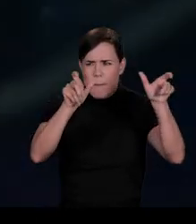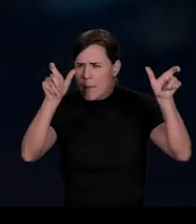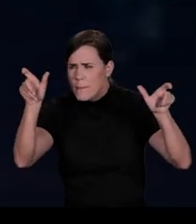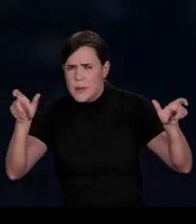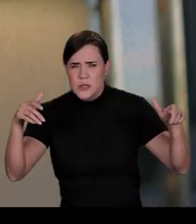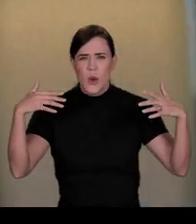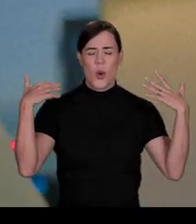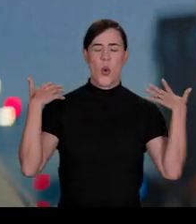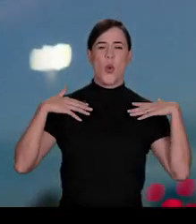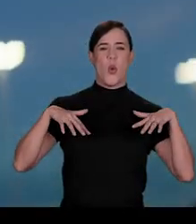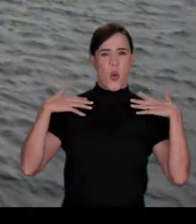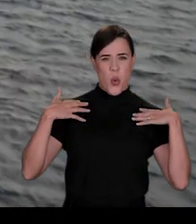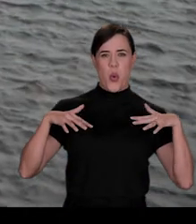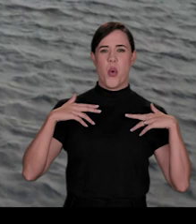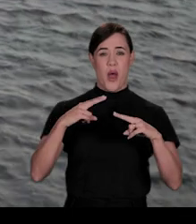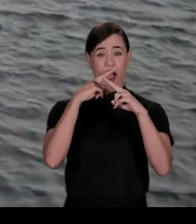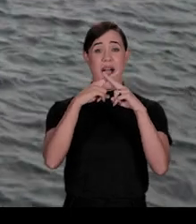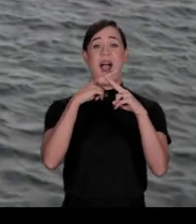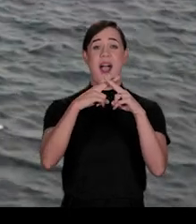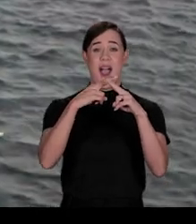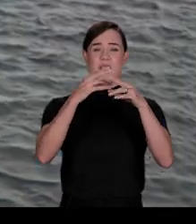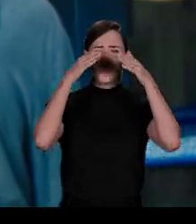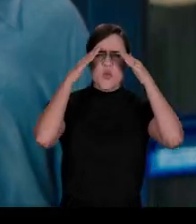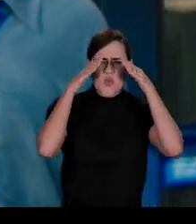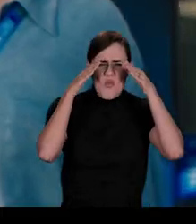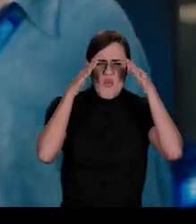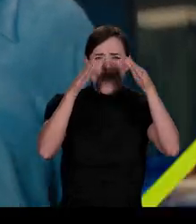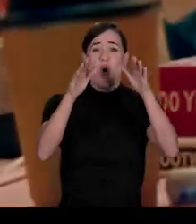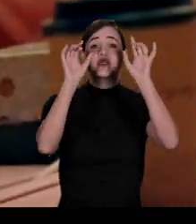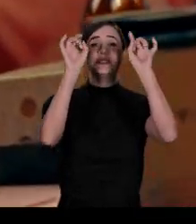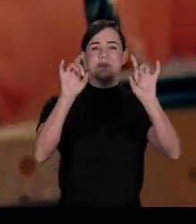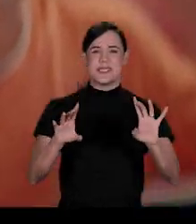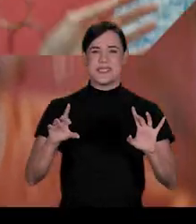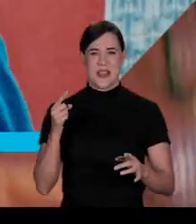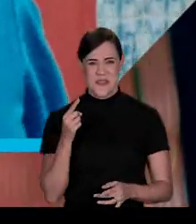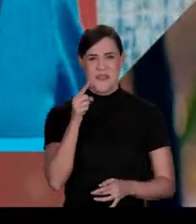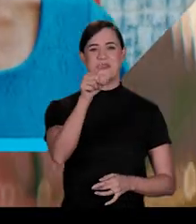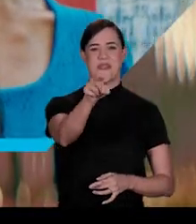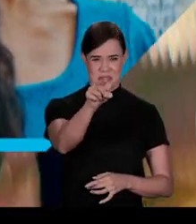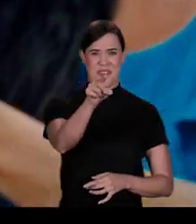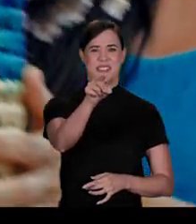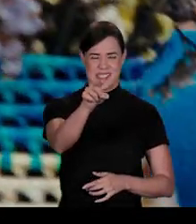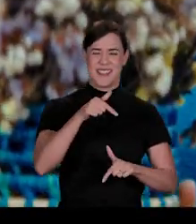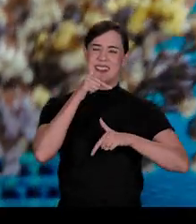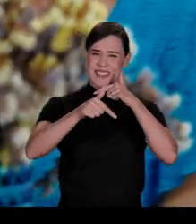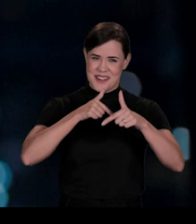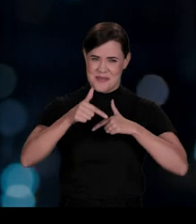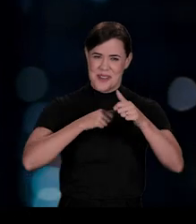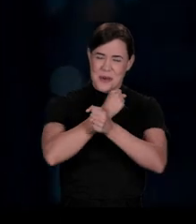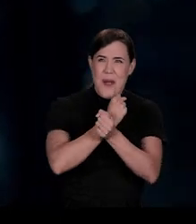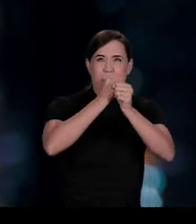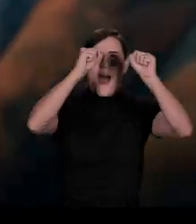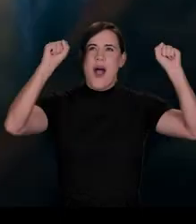que nem parece que no meio de tanta gente, a Caixa sempre tem um olhar para alguém especial. Você. É por você,